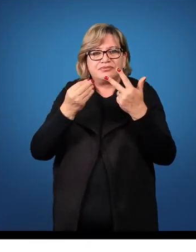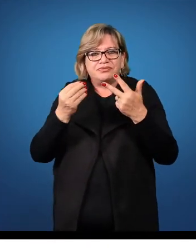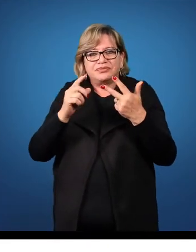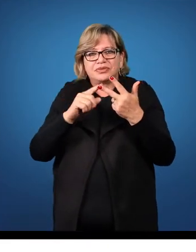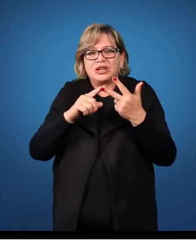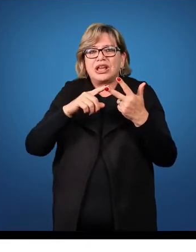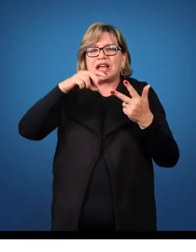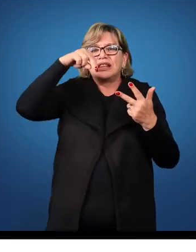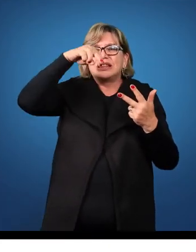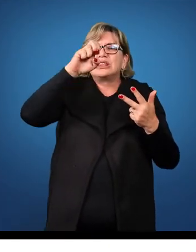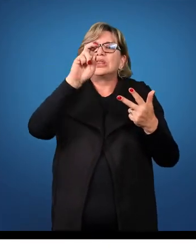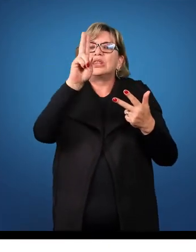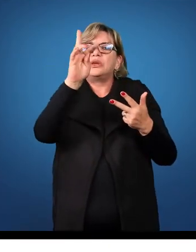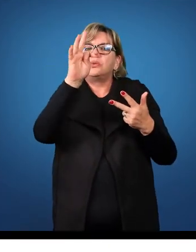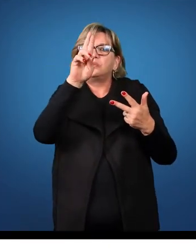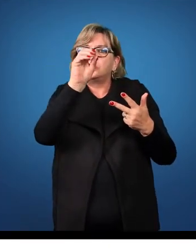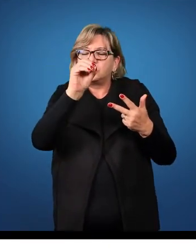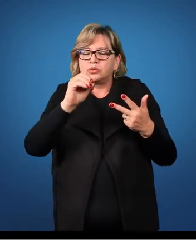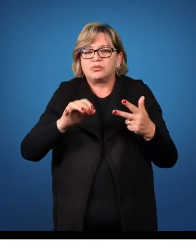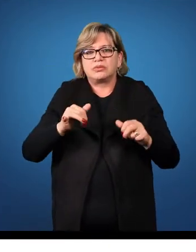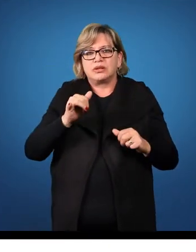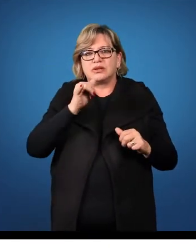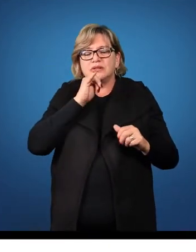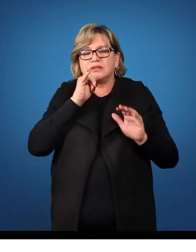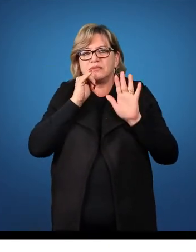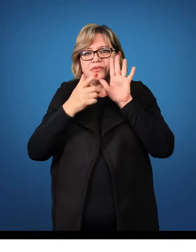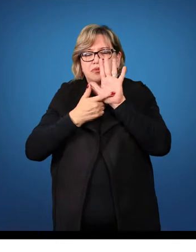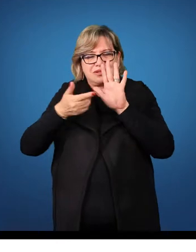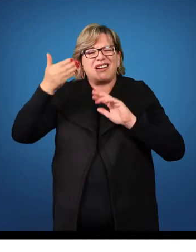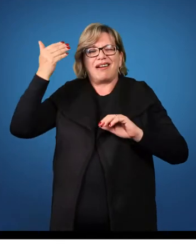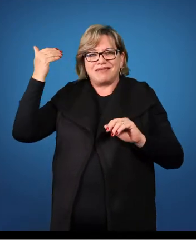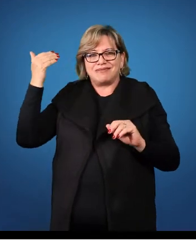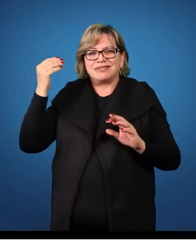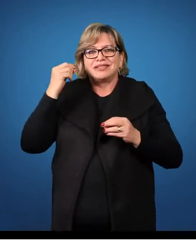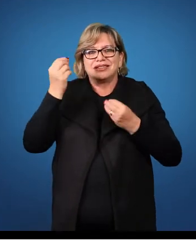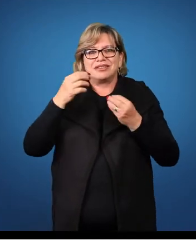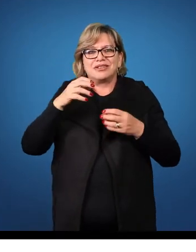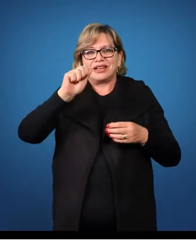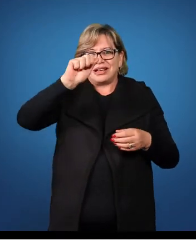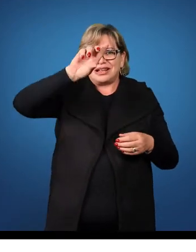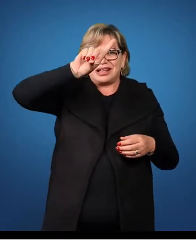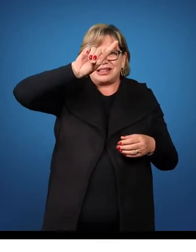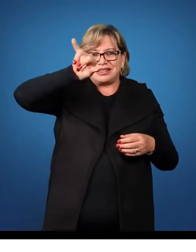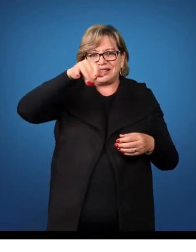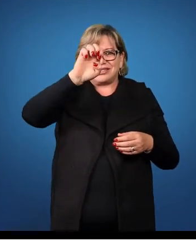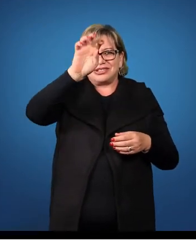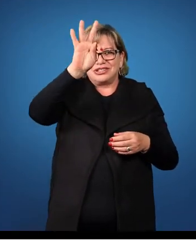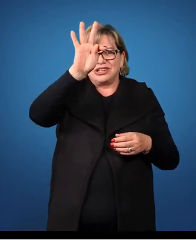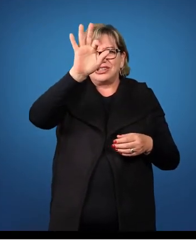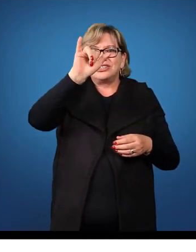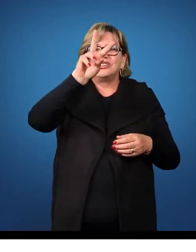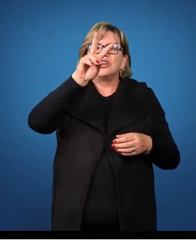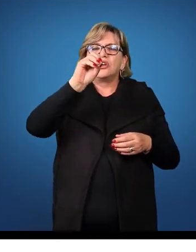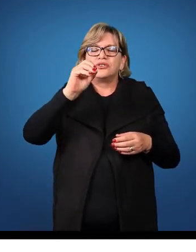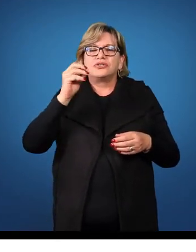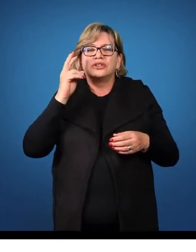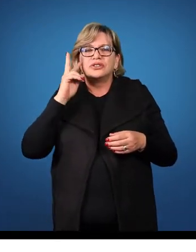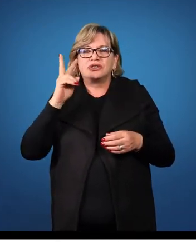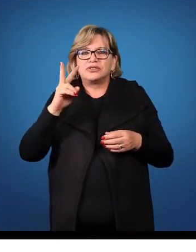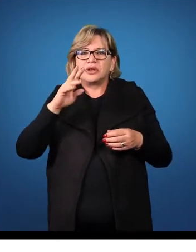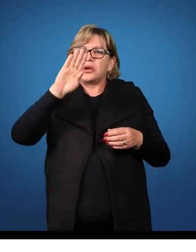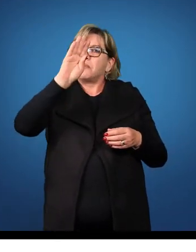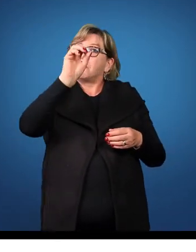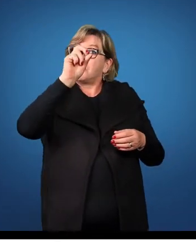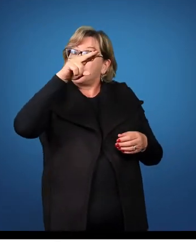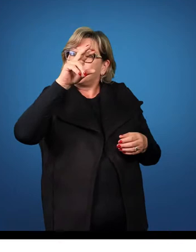o neutro. O exemplo dado lá do adjetivo era bônus, bona,